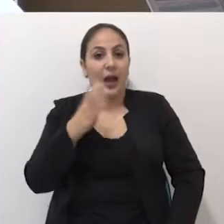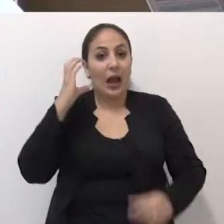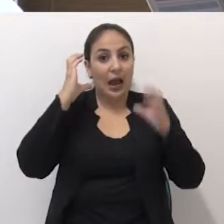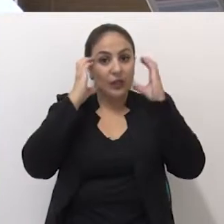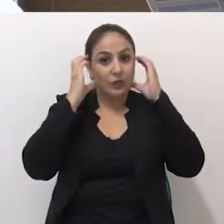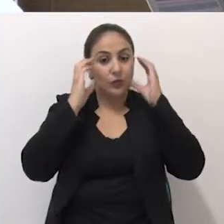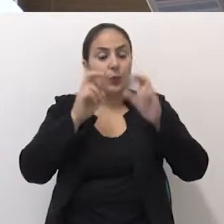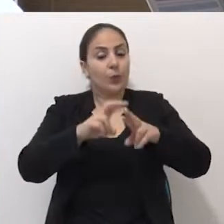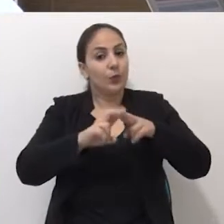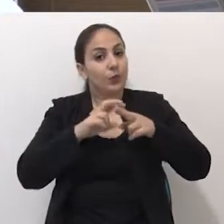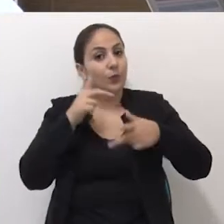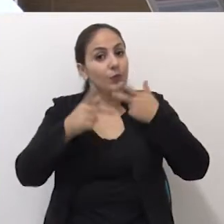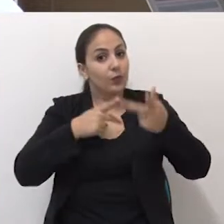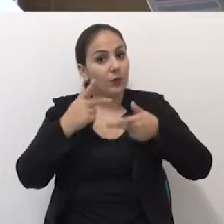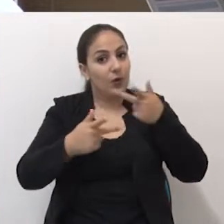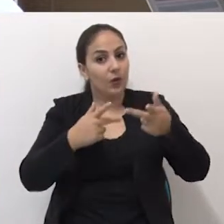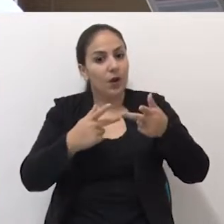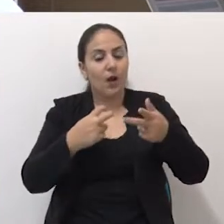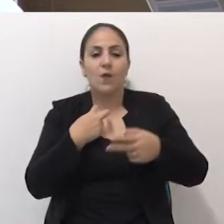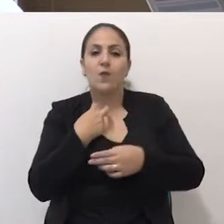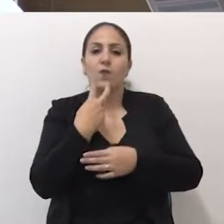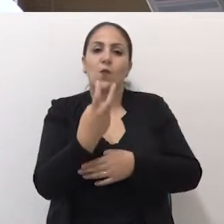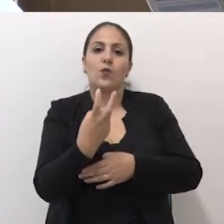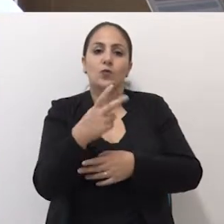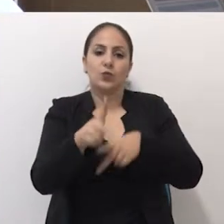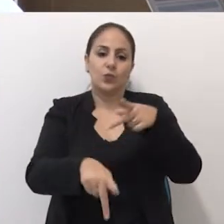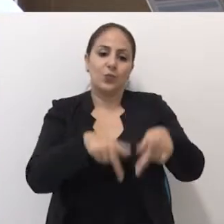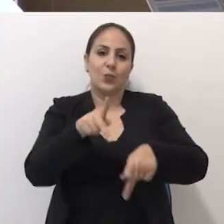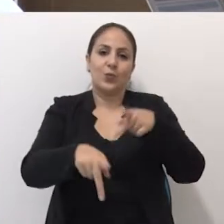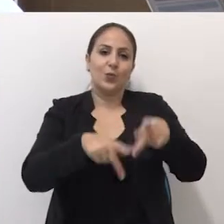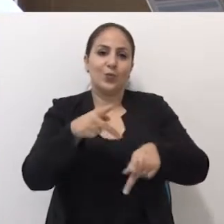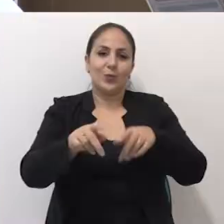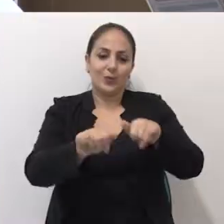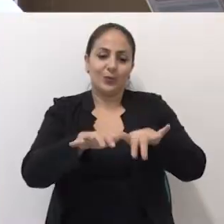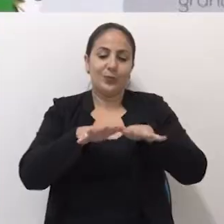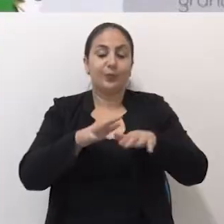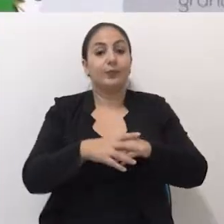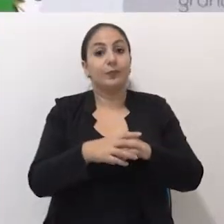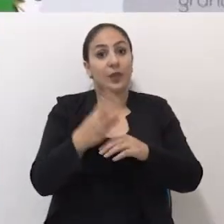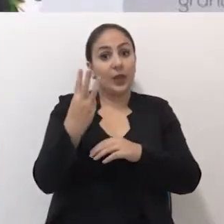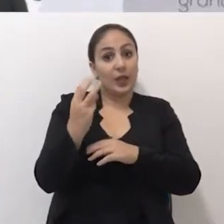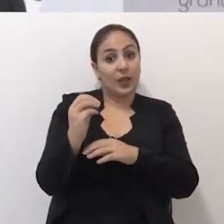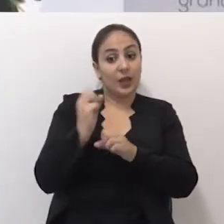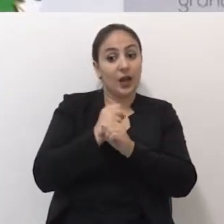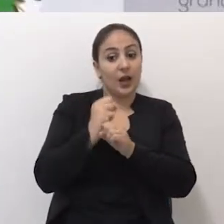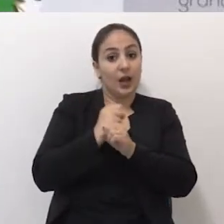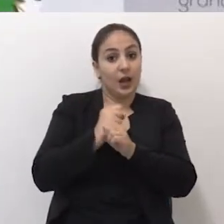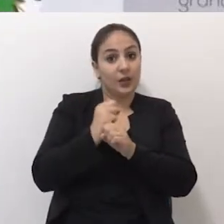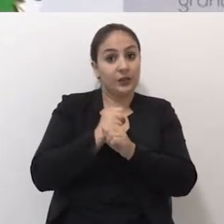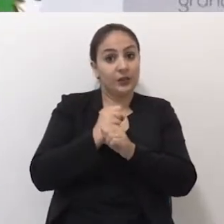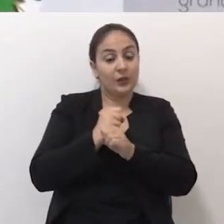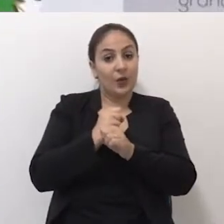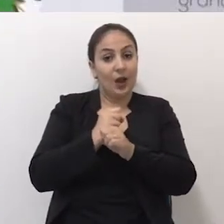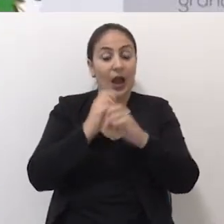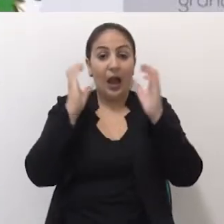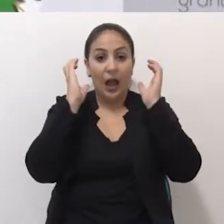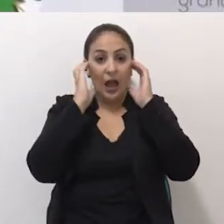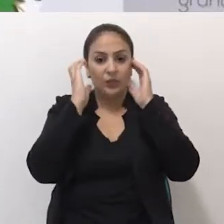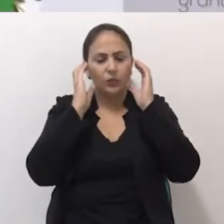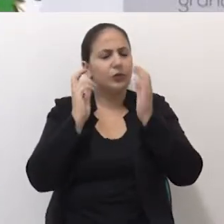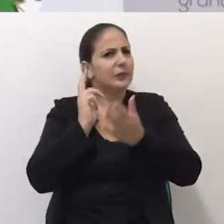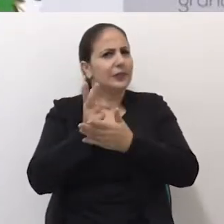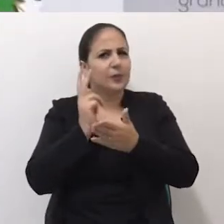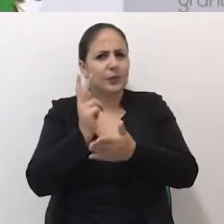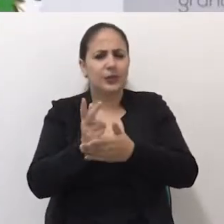isso, João dos Santos disse que vai ser a voz do povo na tribuna. Ao longo desses 30 anos, através do rádio, a gente